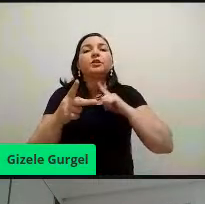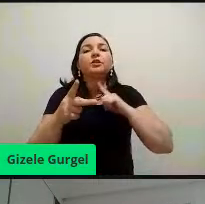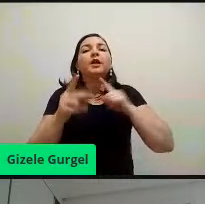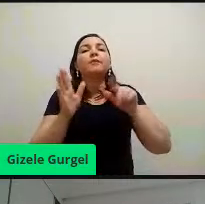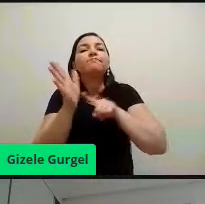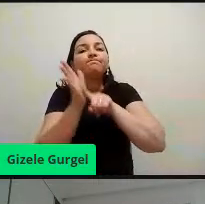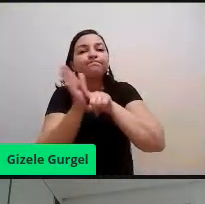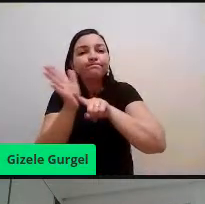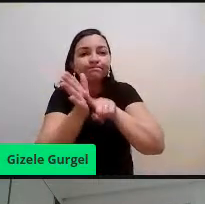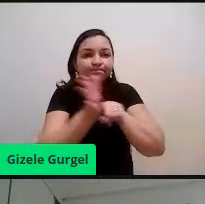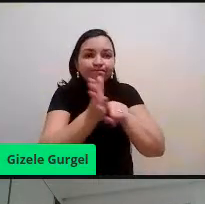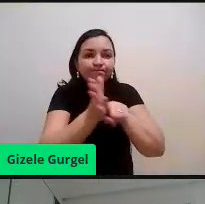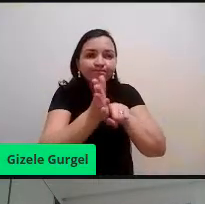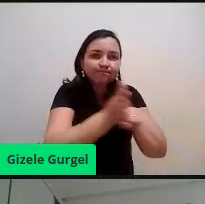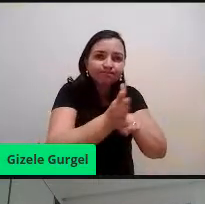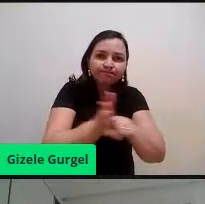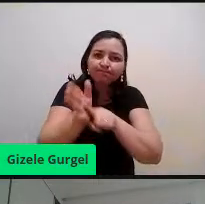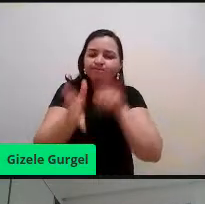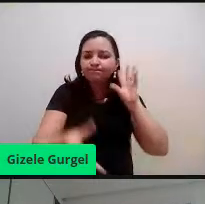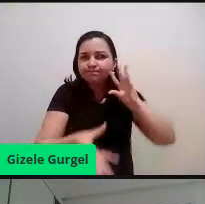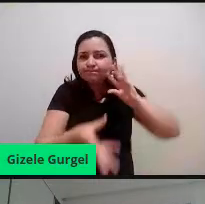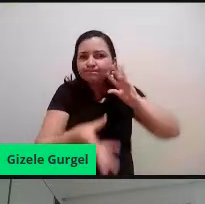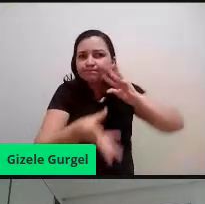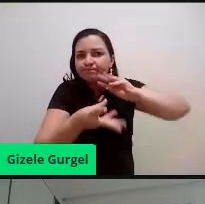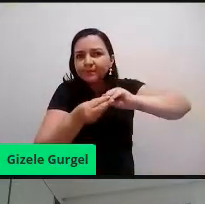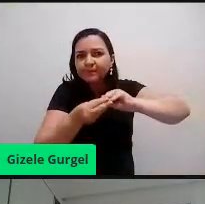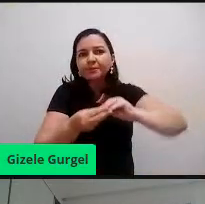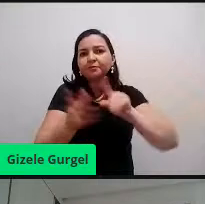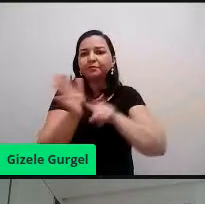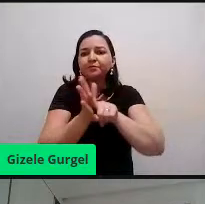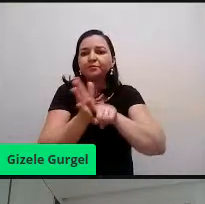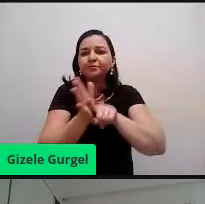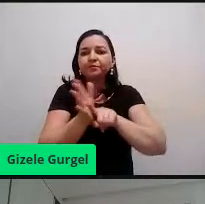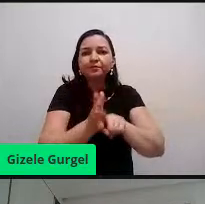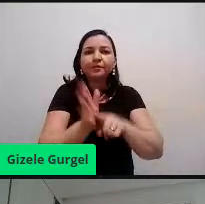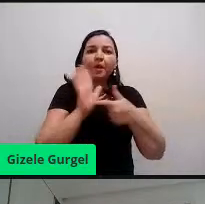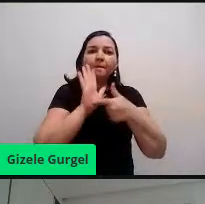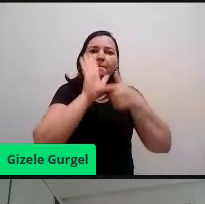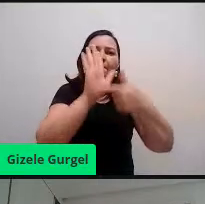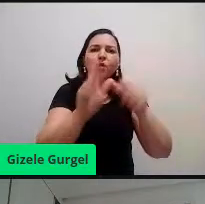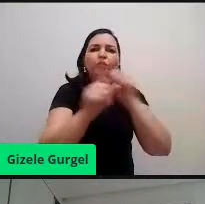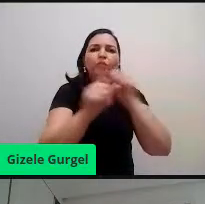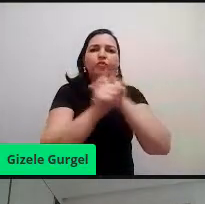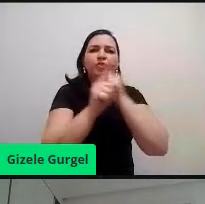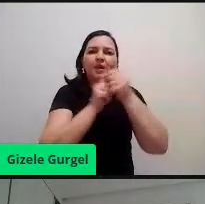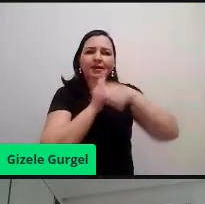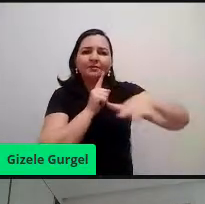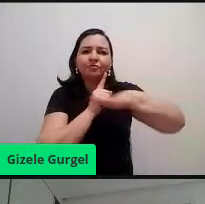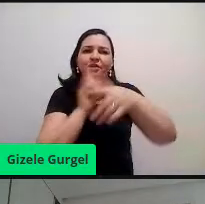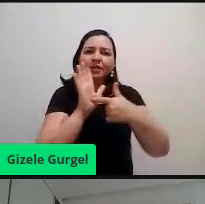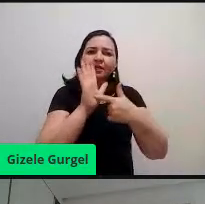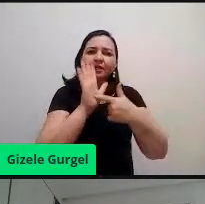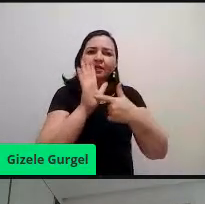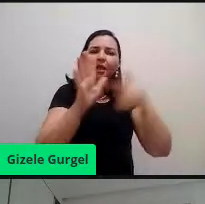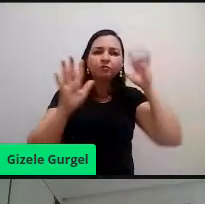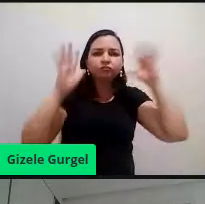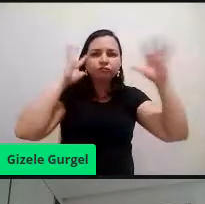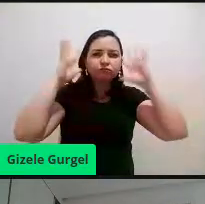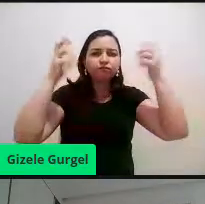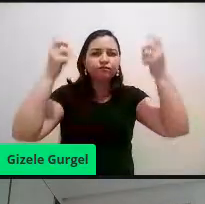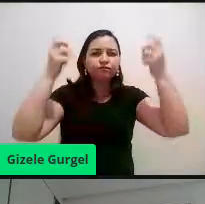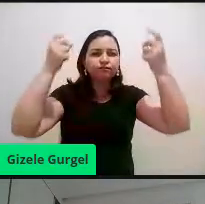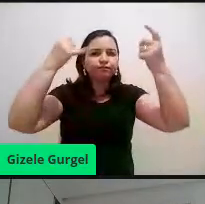a gente faz, traz esse, essa contraprestação para a sociedade, então, por exemplo, nós trabalhamos,